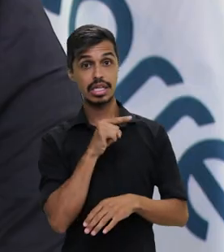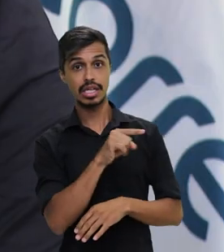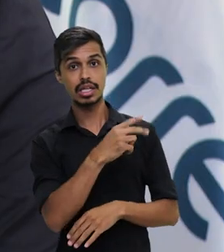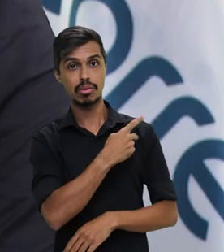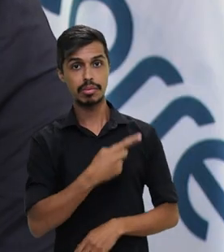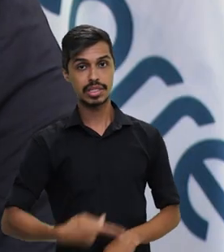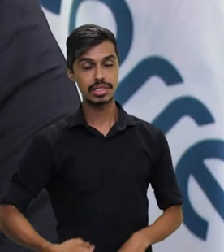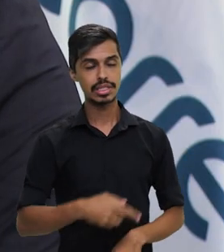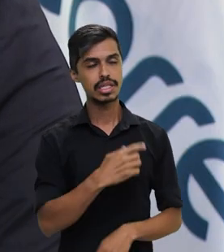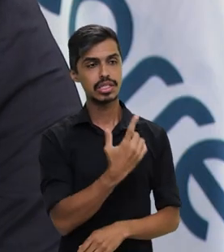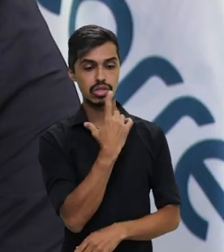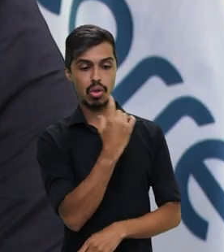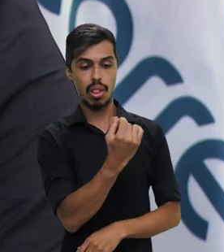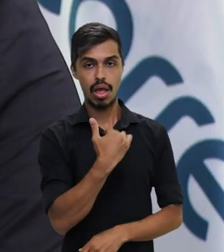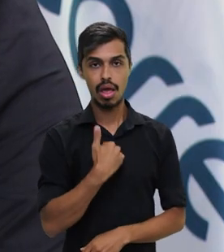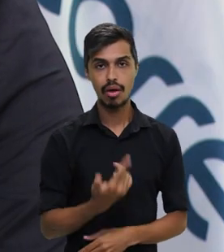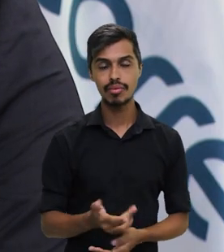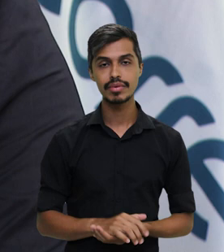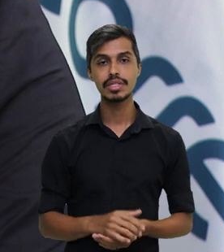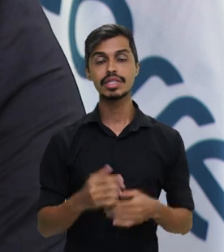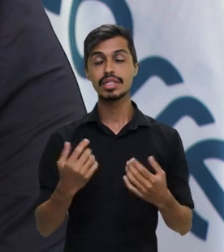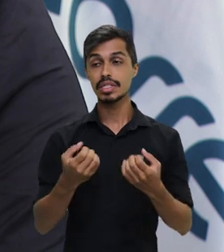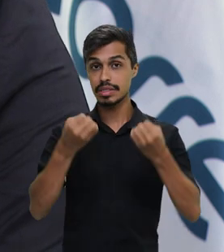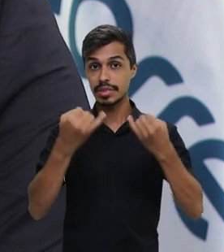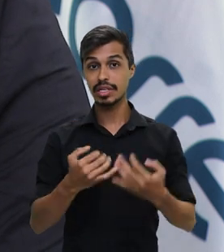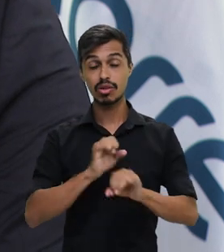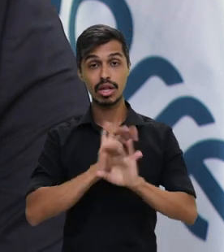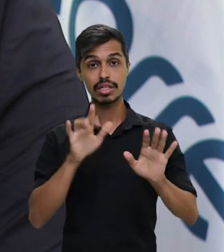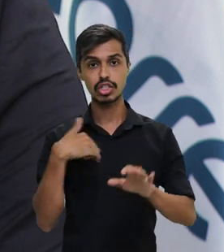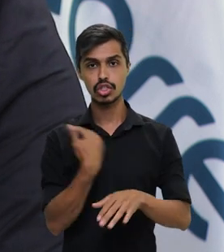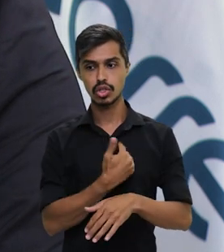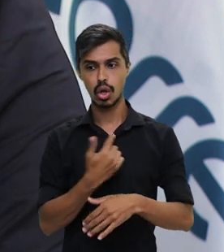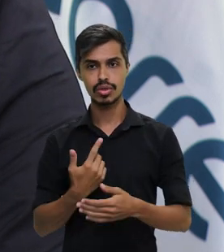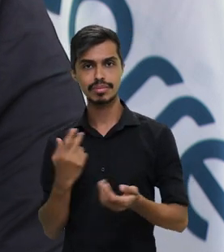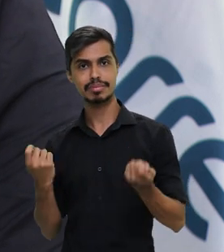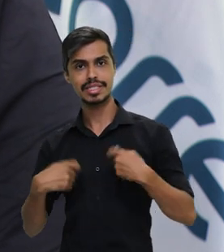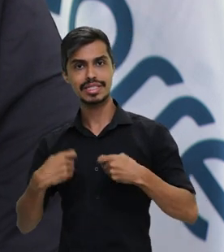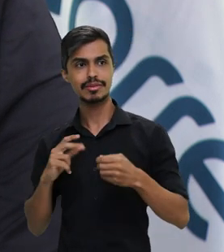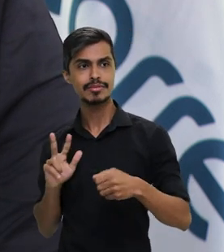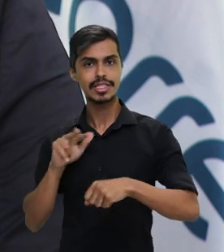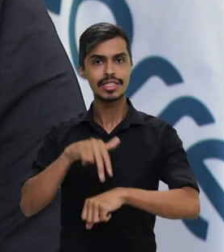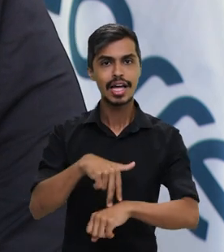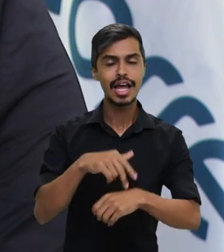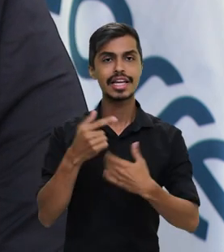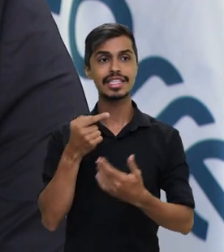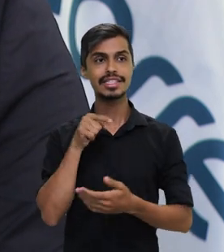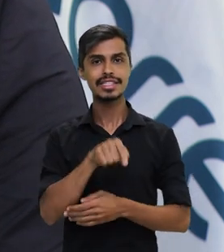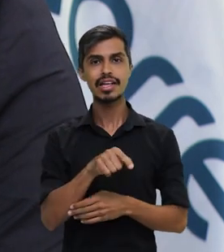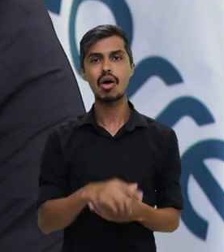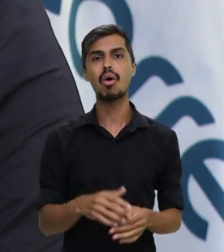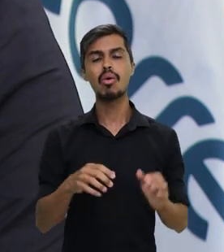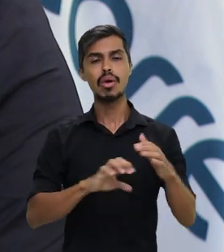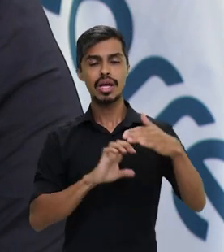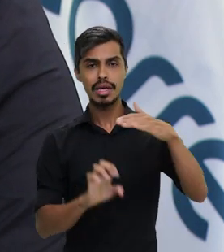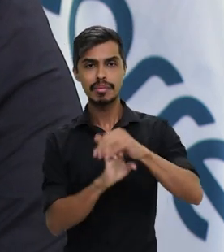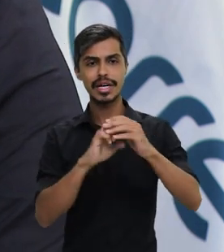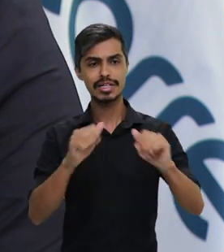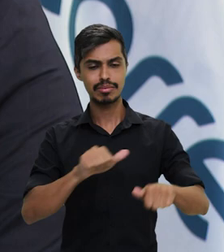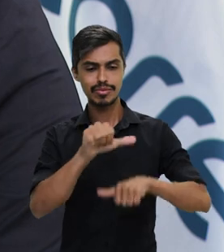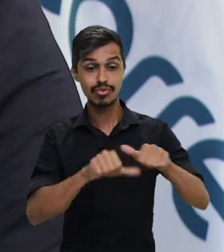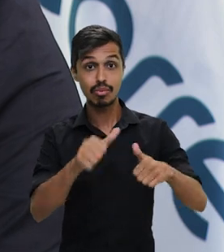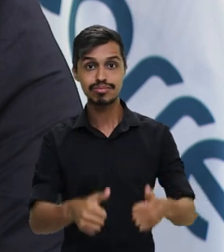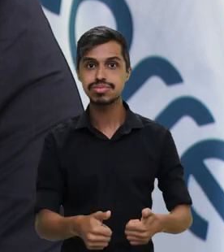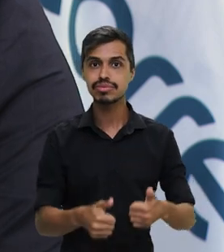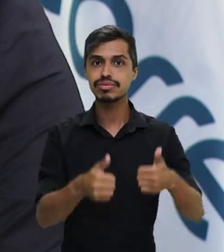o presidente sempre deixou isso muito claro, que é para a gente vir para a empresa, valorizar a empresa, modernizar a empresa e mostrar que a empresa pode